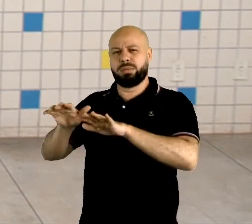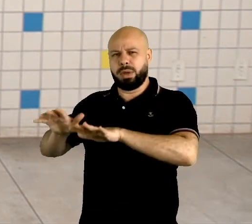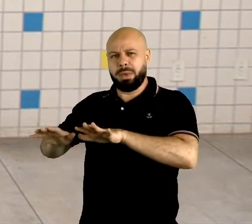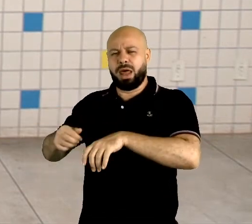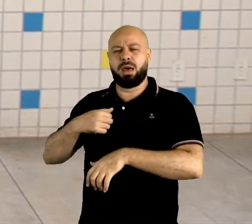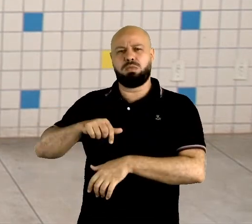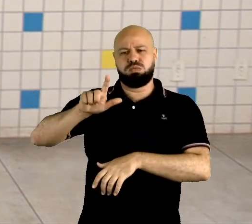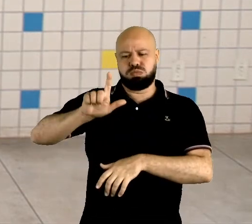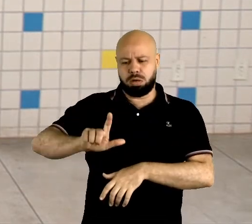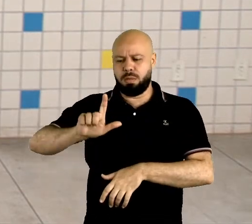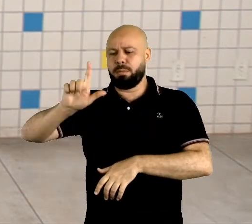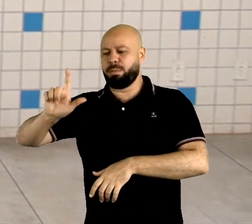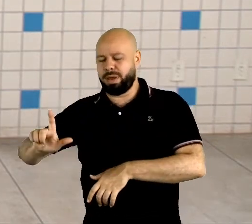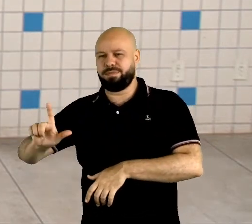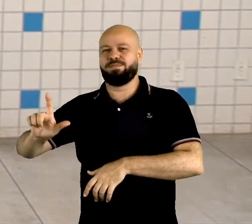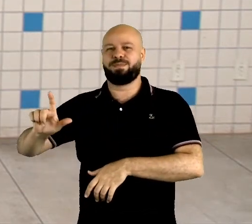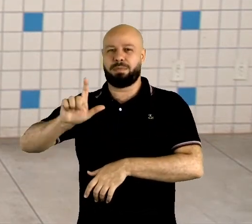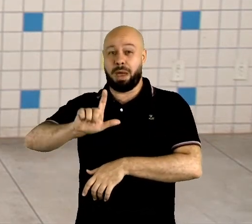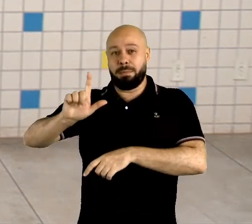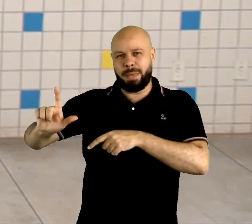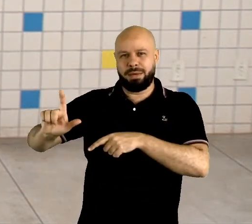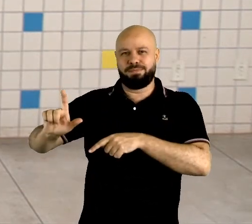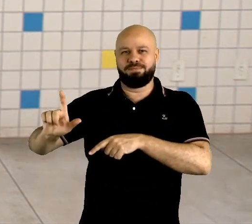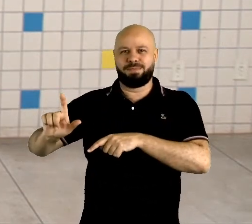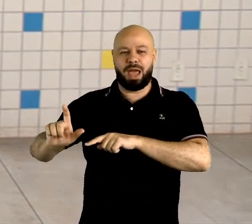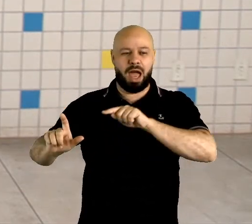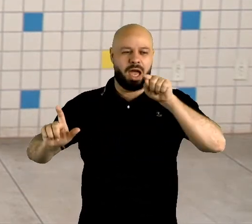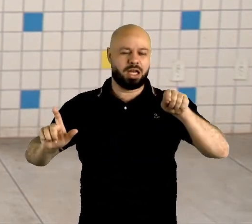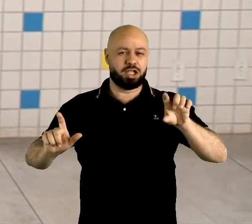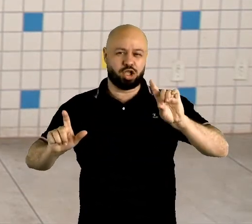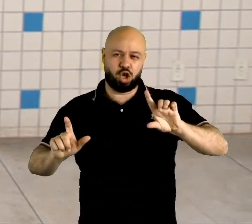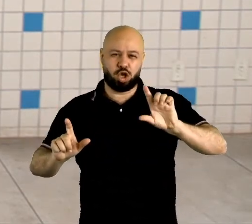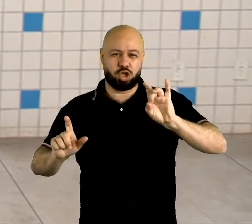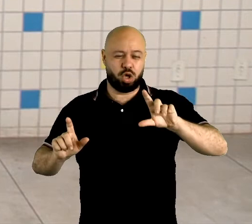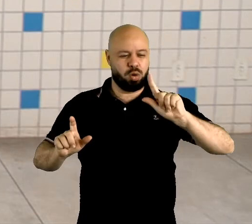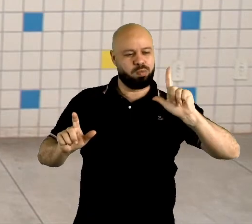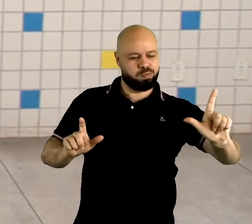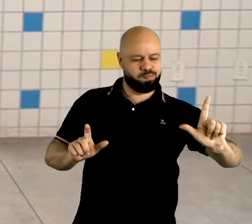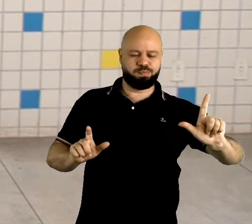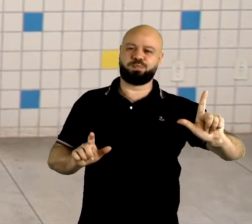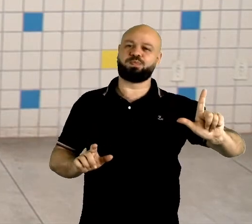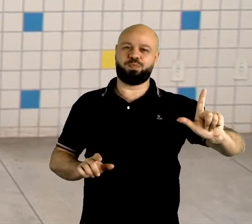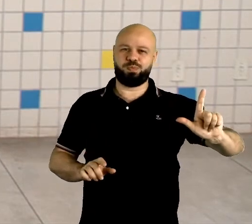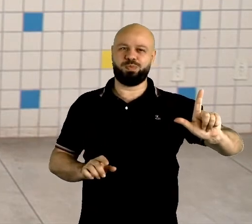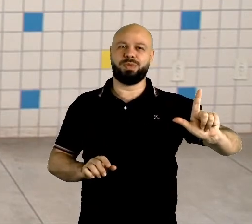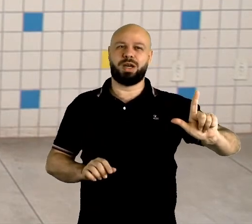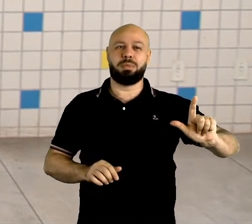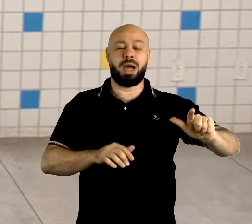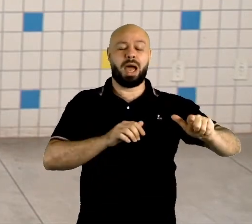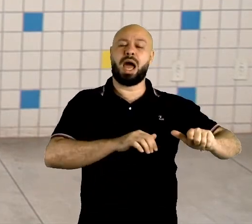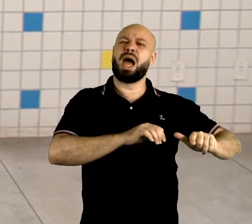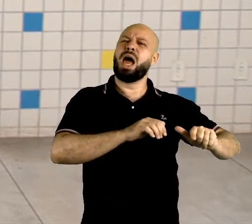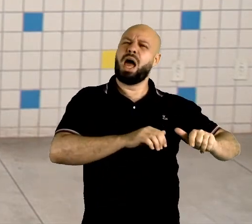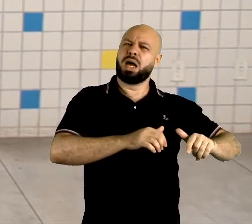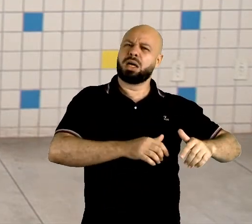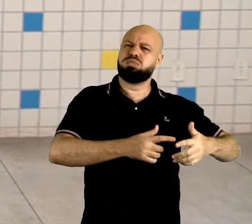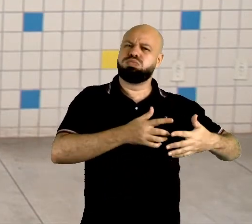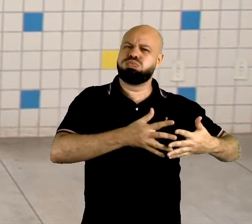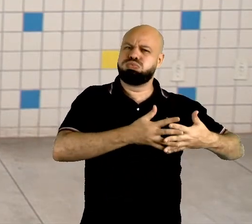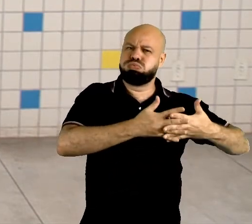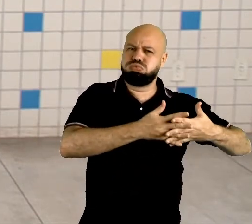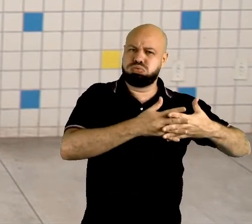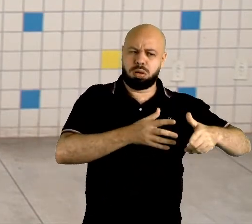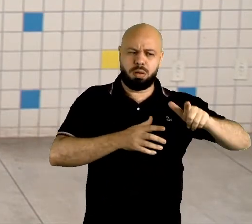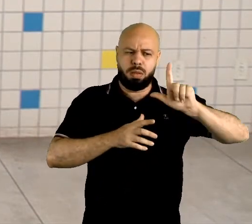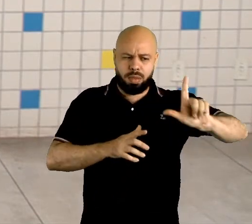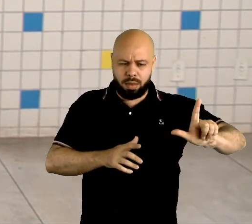Então, enquanto eu tenho aí travel na língua inglesa americana com apenas um L, no britânico ele é dobrado. Então, fica